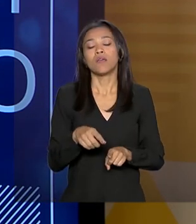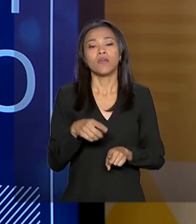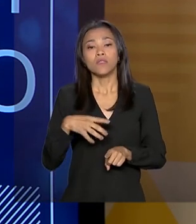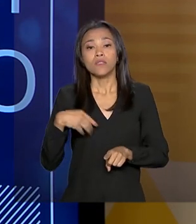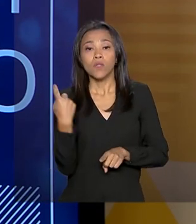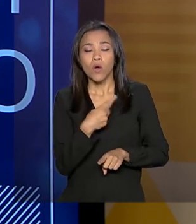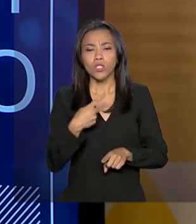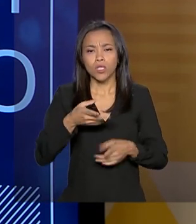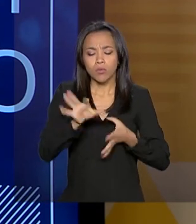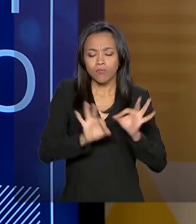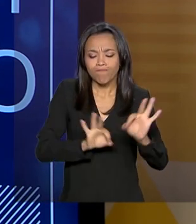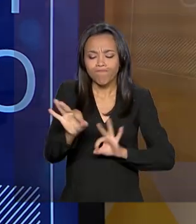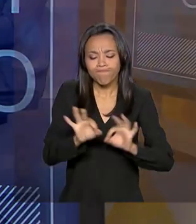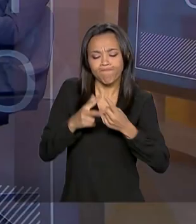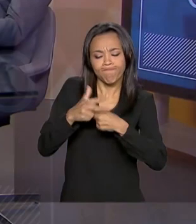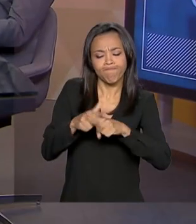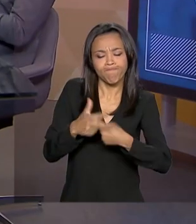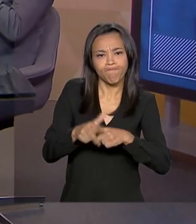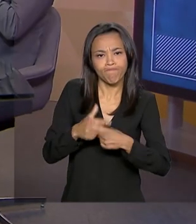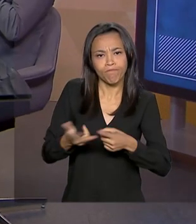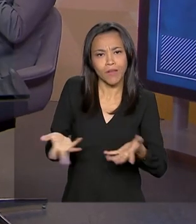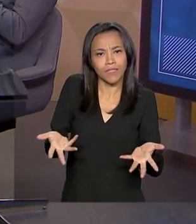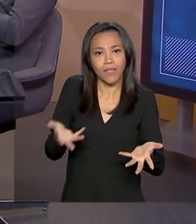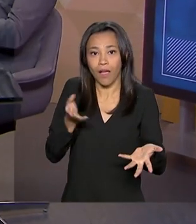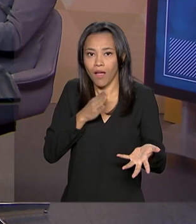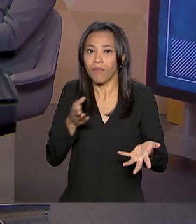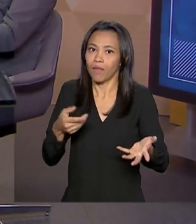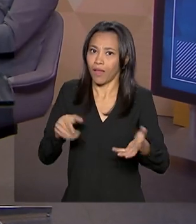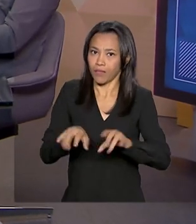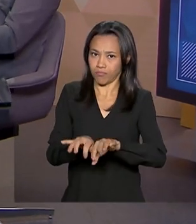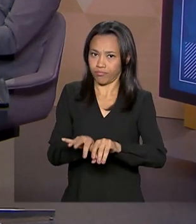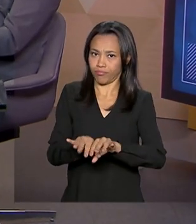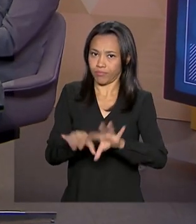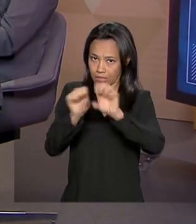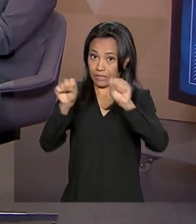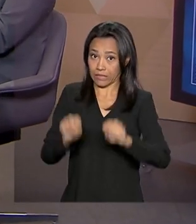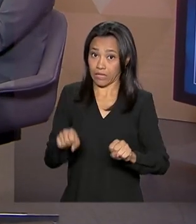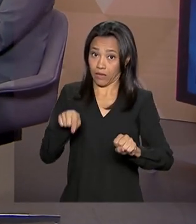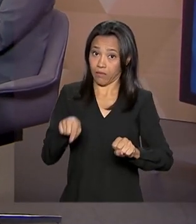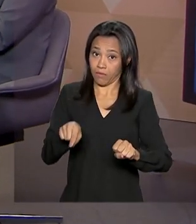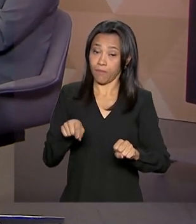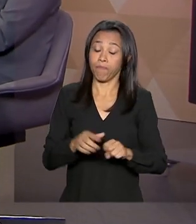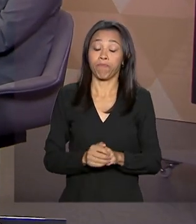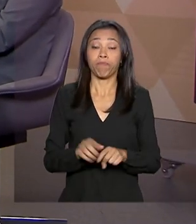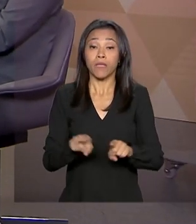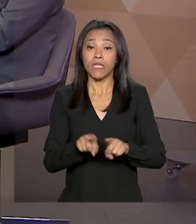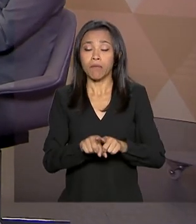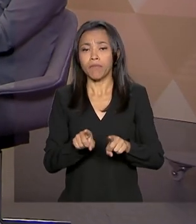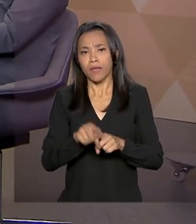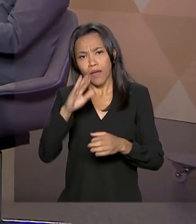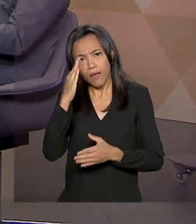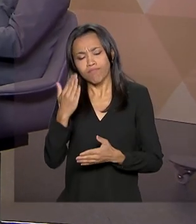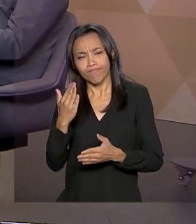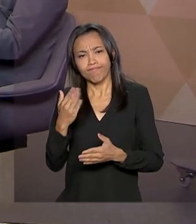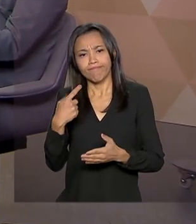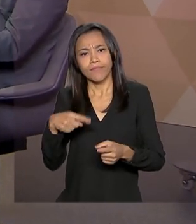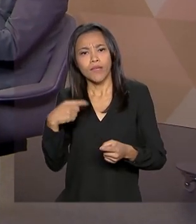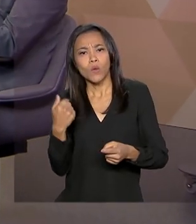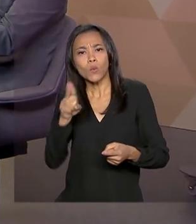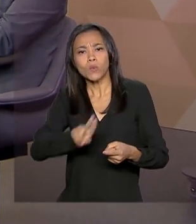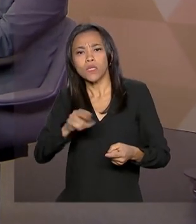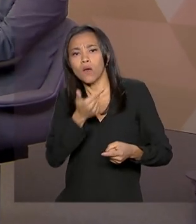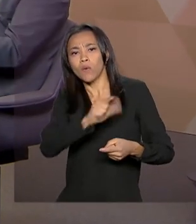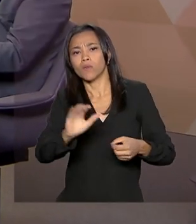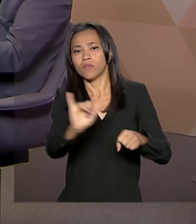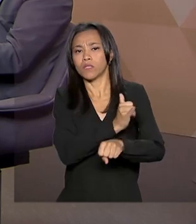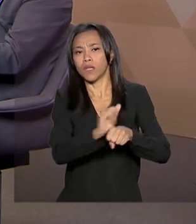dinamizar essa plataforma. Não só essa, quando a gente fala também em apostar em métodos alternativos, também estamos